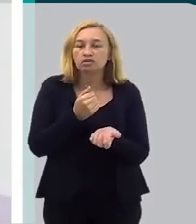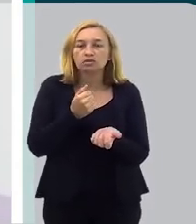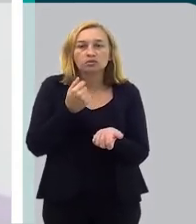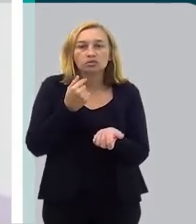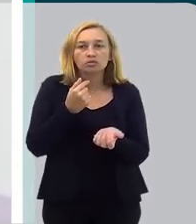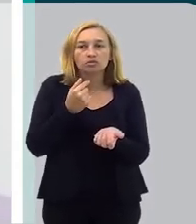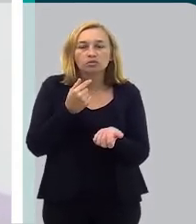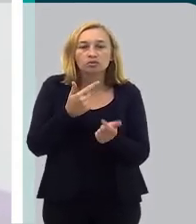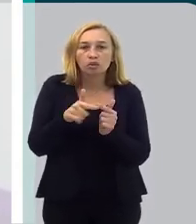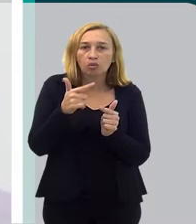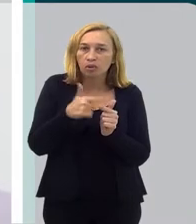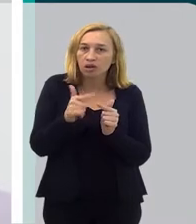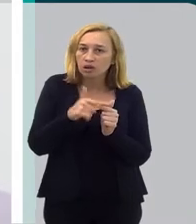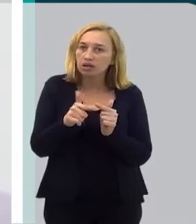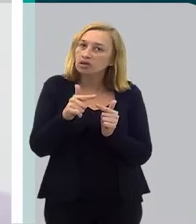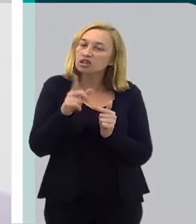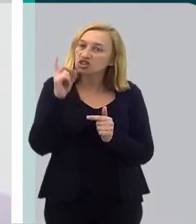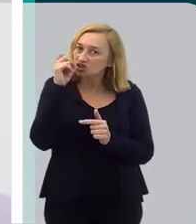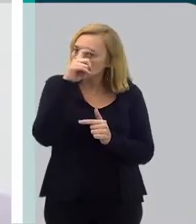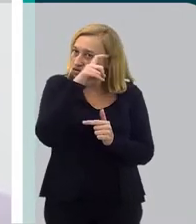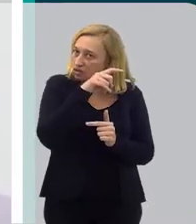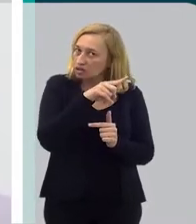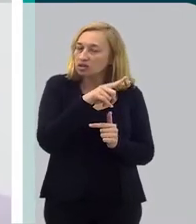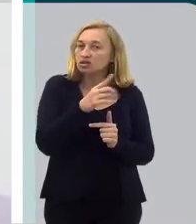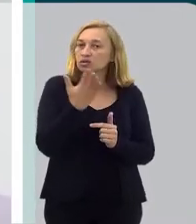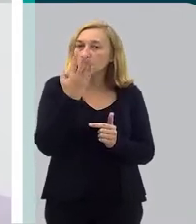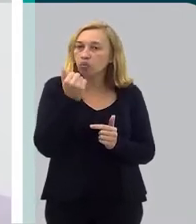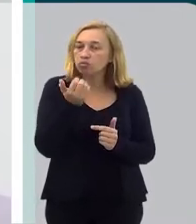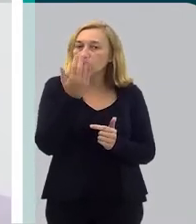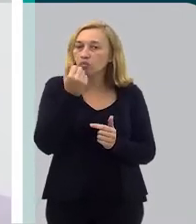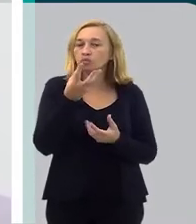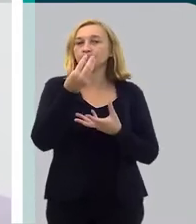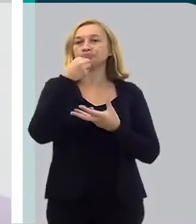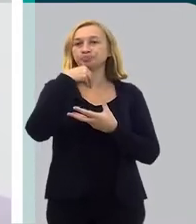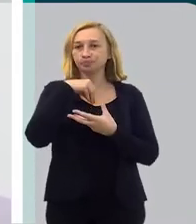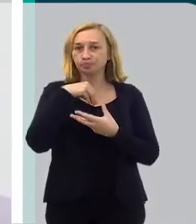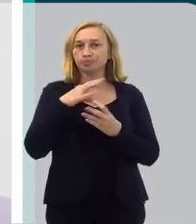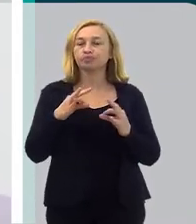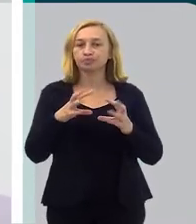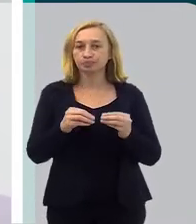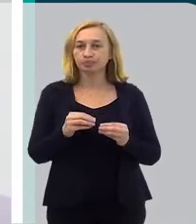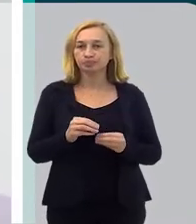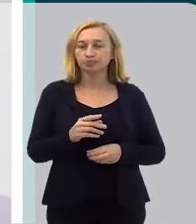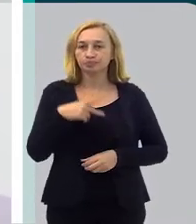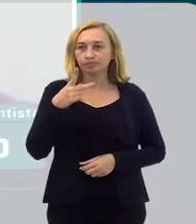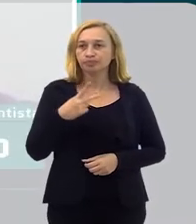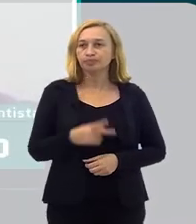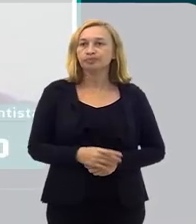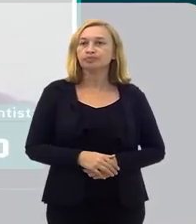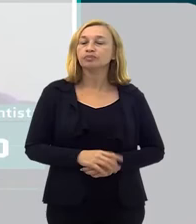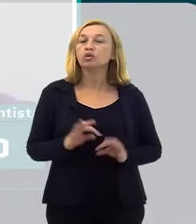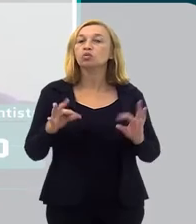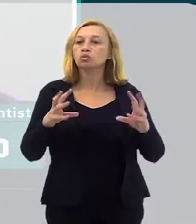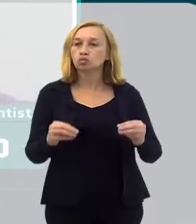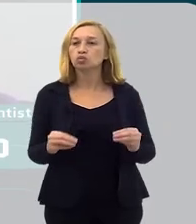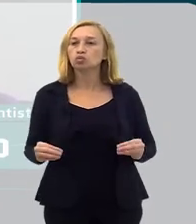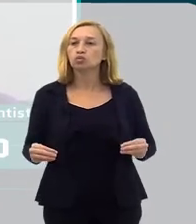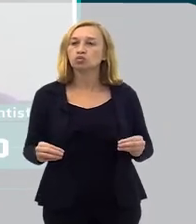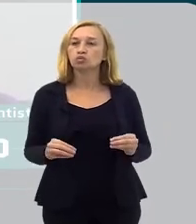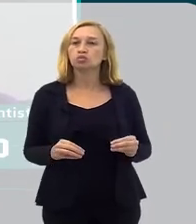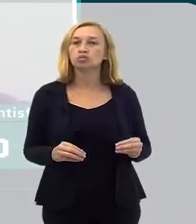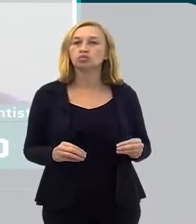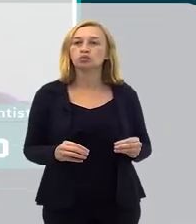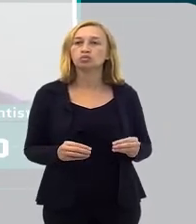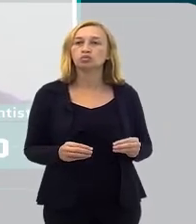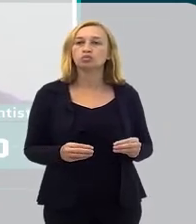rigidez, que vão ser difíceis de ser digeridos dali para baixo, né? Vamos falar assim. E isso tudo vai